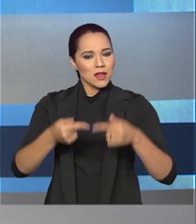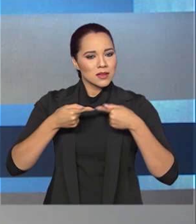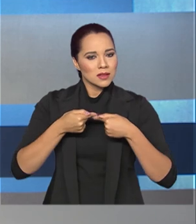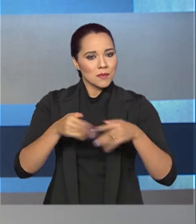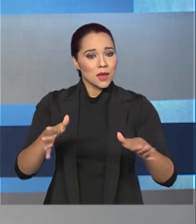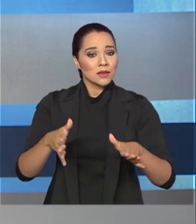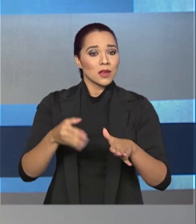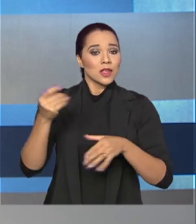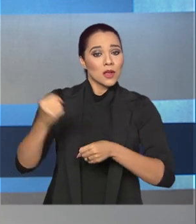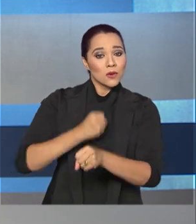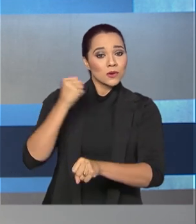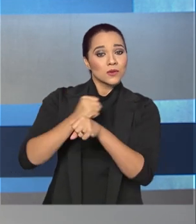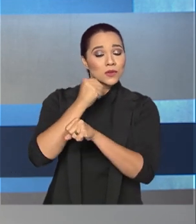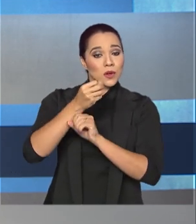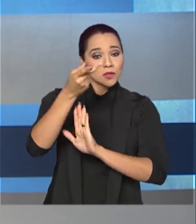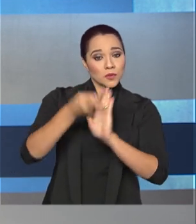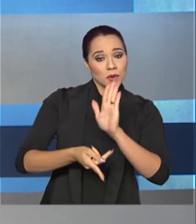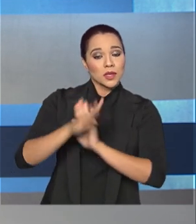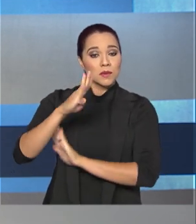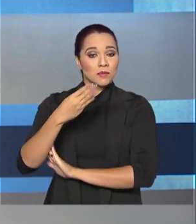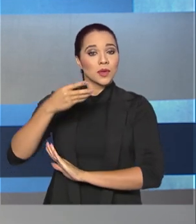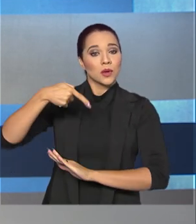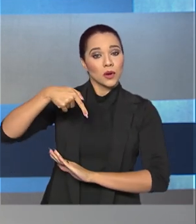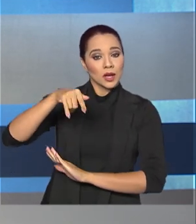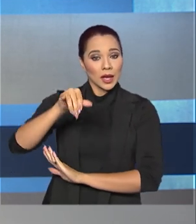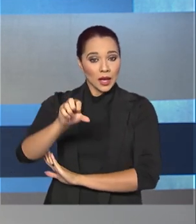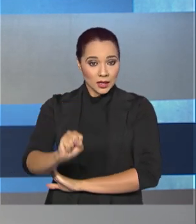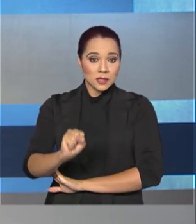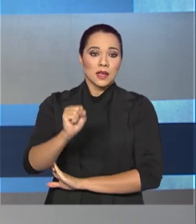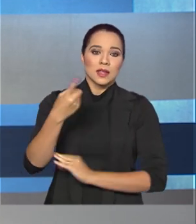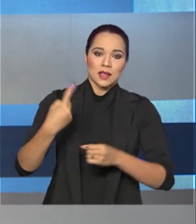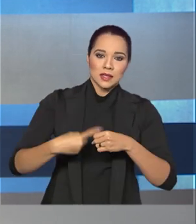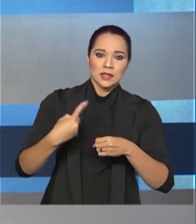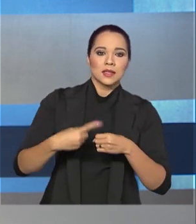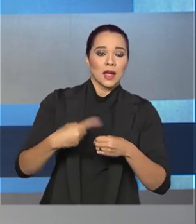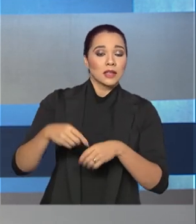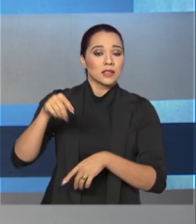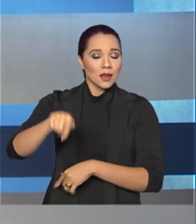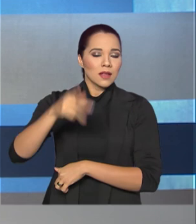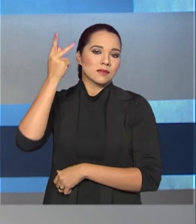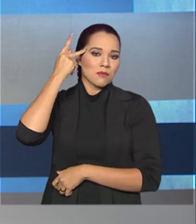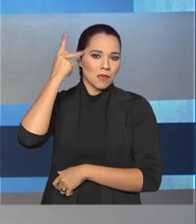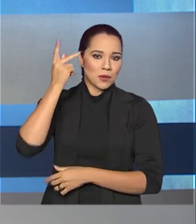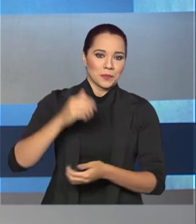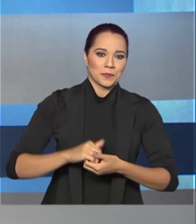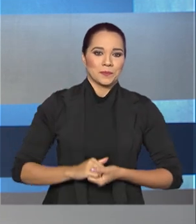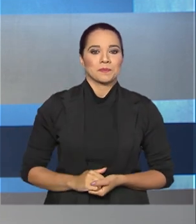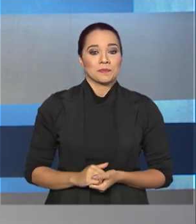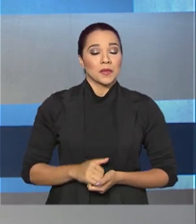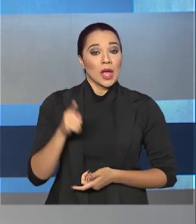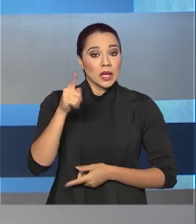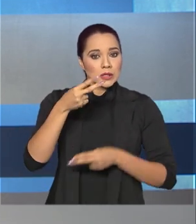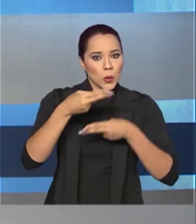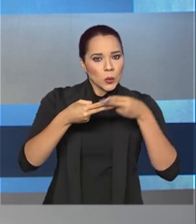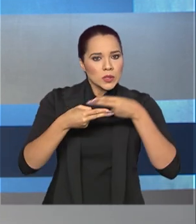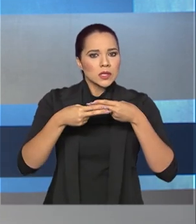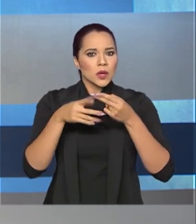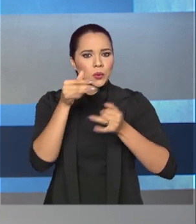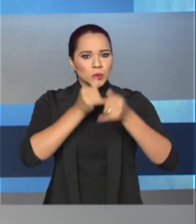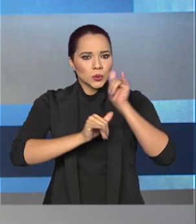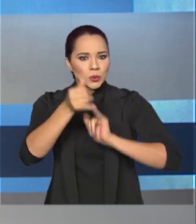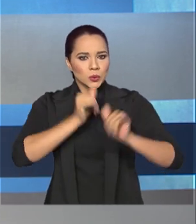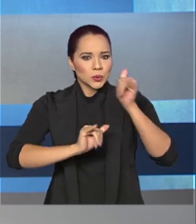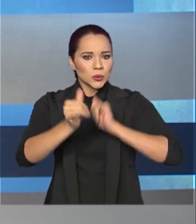lançamento da construção de uma planta de biogás na cidade de Guariba, interior de São Paulo. Esta usina vai gerar energia